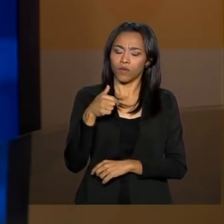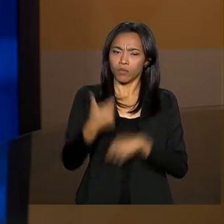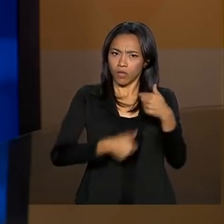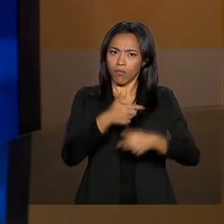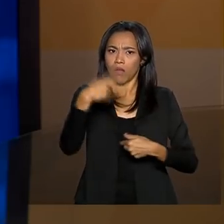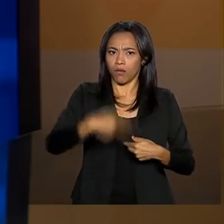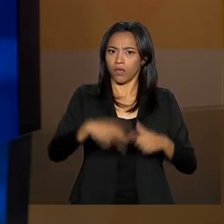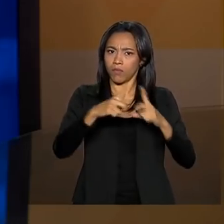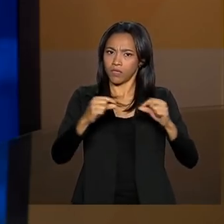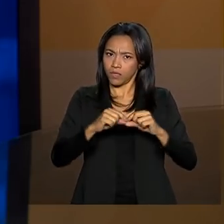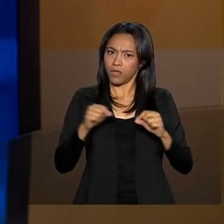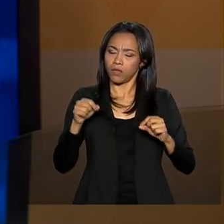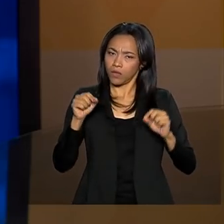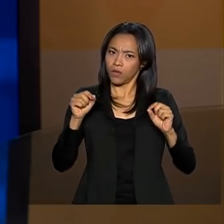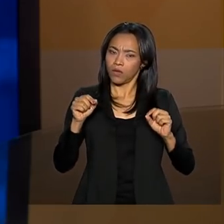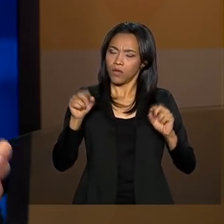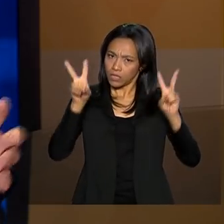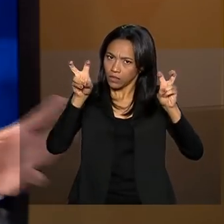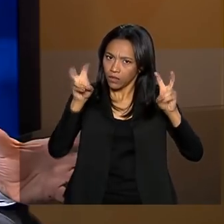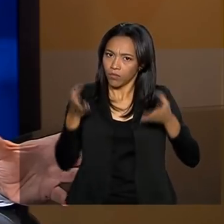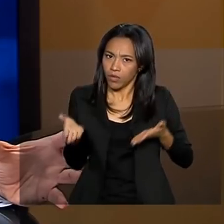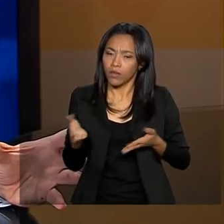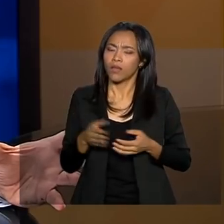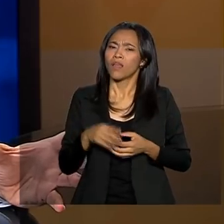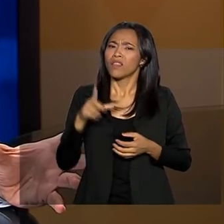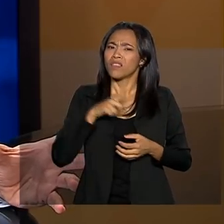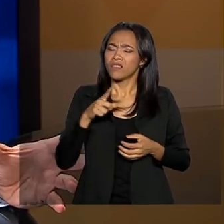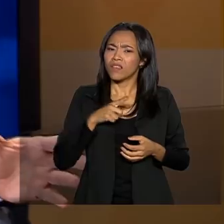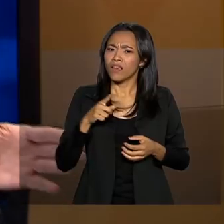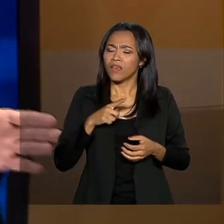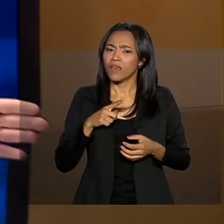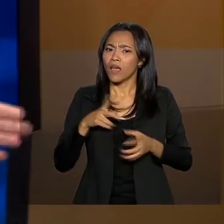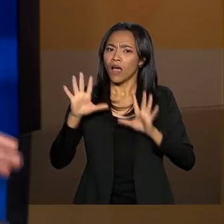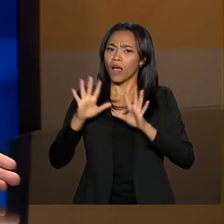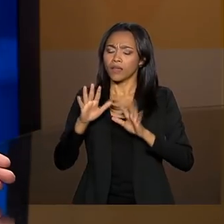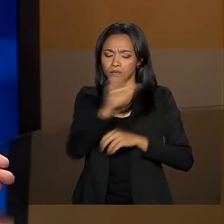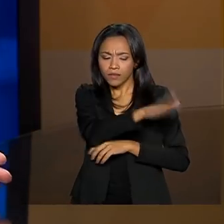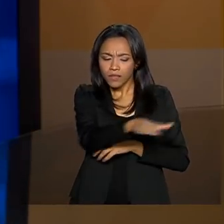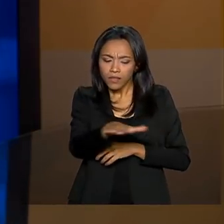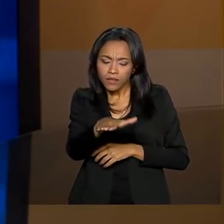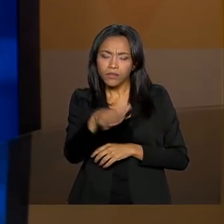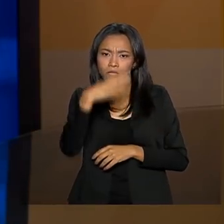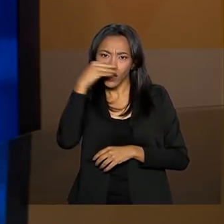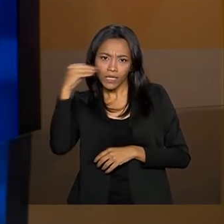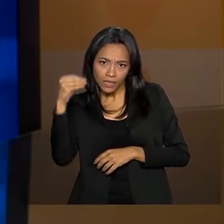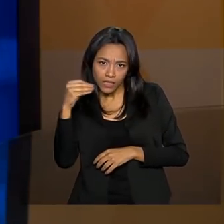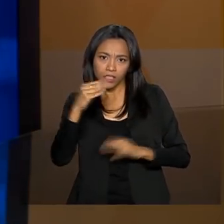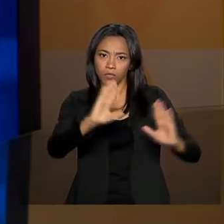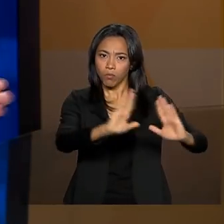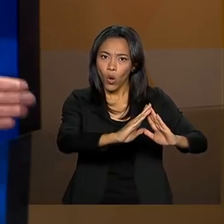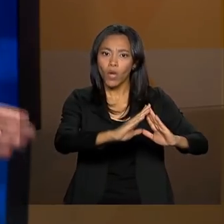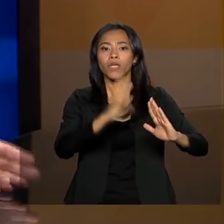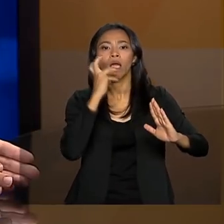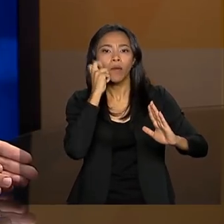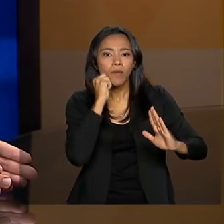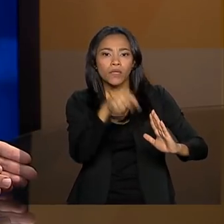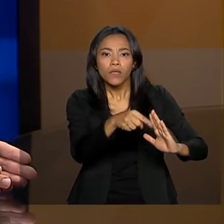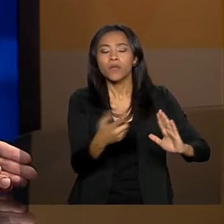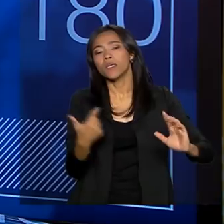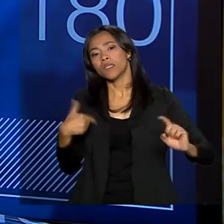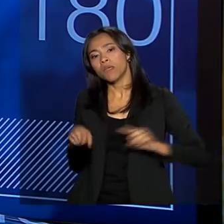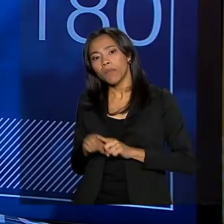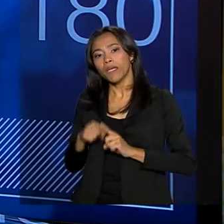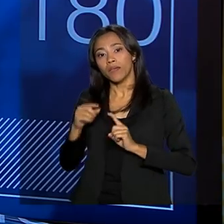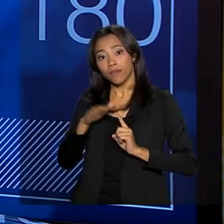relativa a essa questão. Existe uma distância grande entre as crianças e adolescentes que estão em abrigos e aquelas aptas a serem